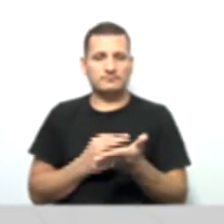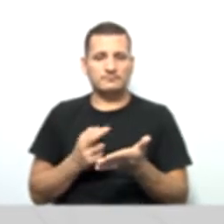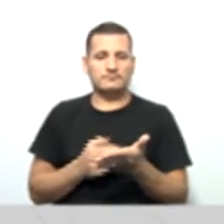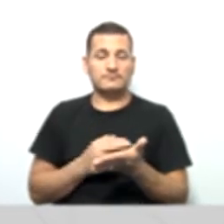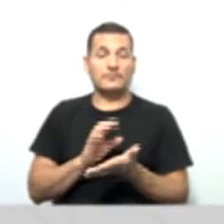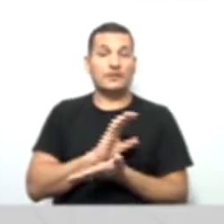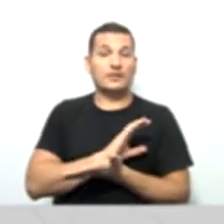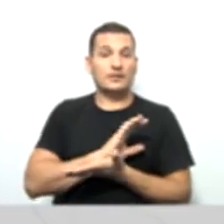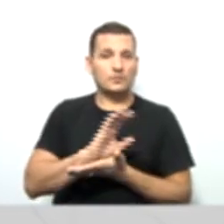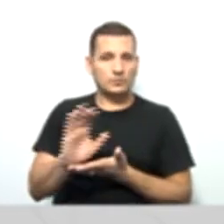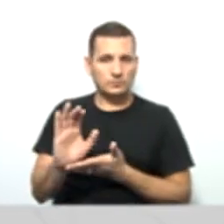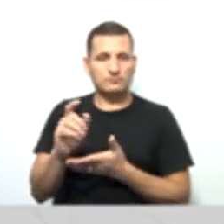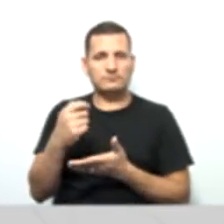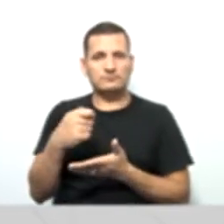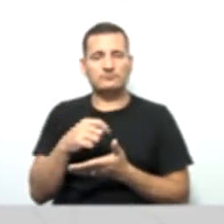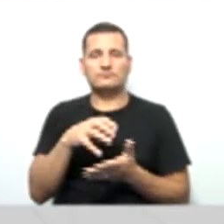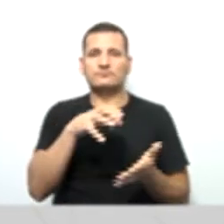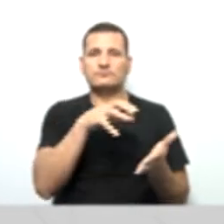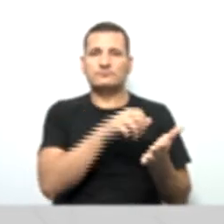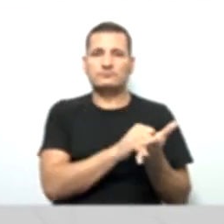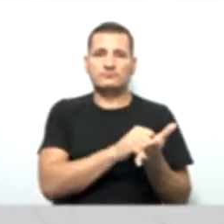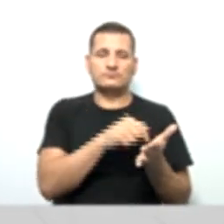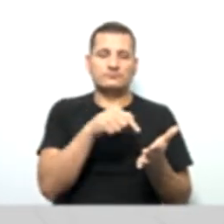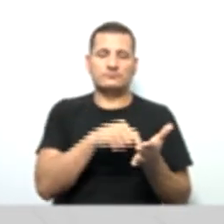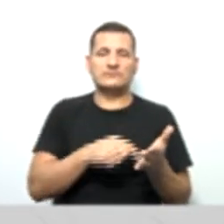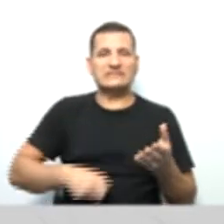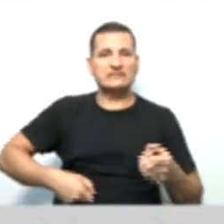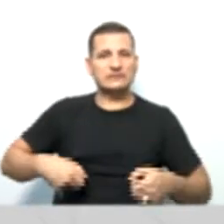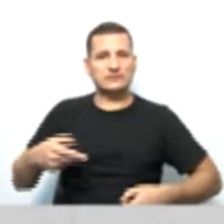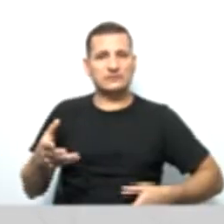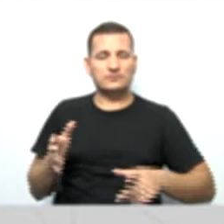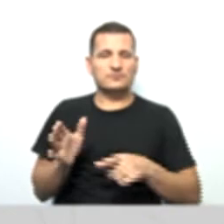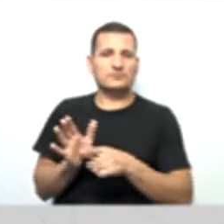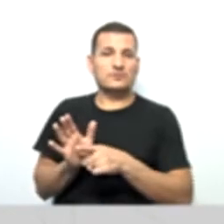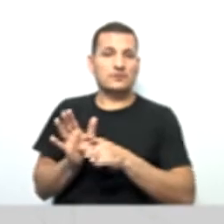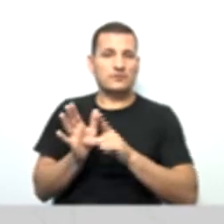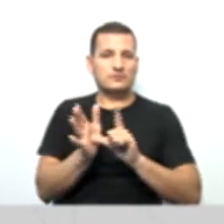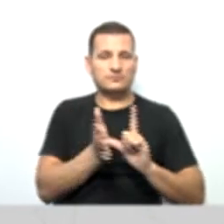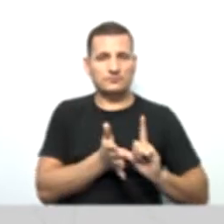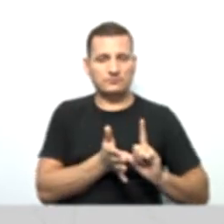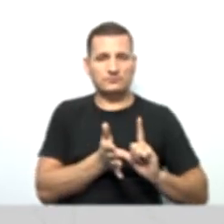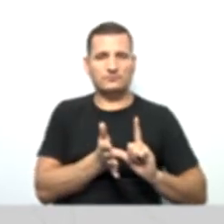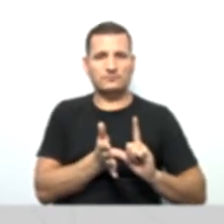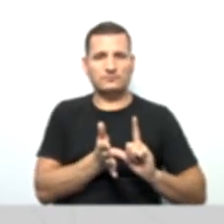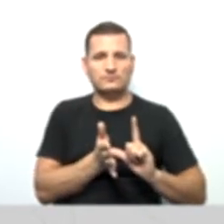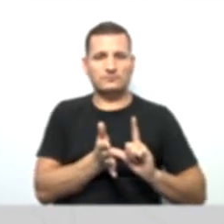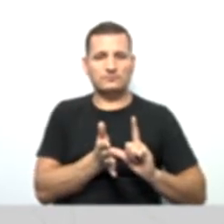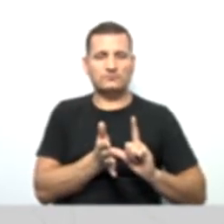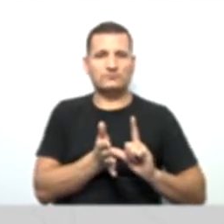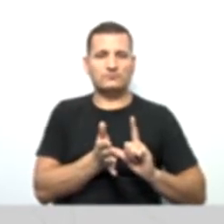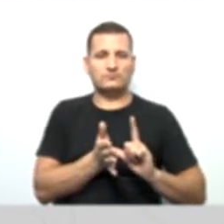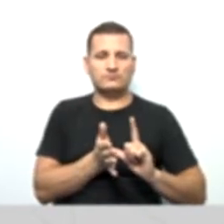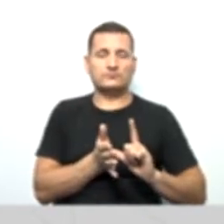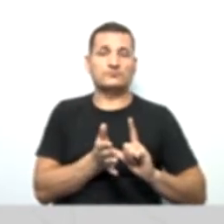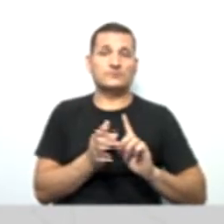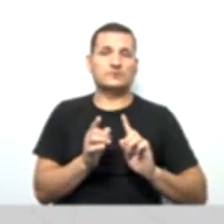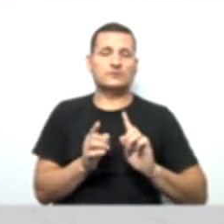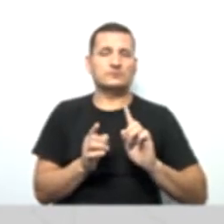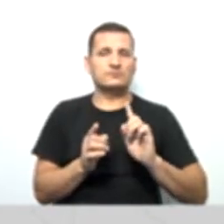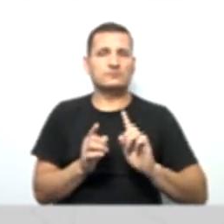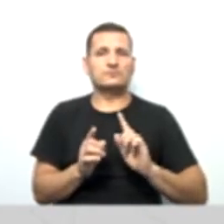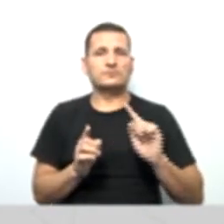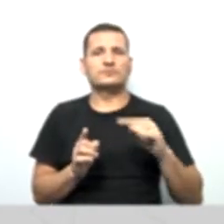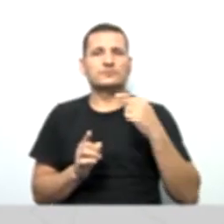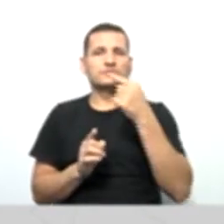ser registrada como despesas antecipadas para posterior apropriação